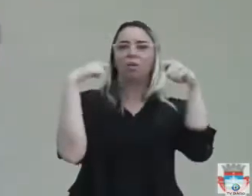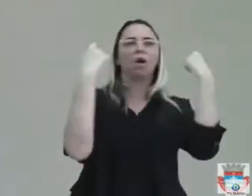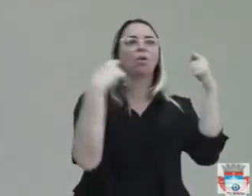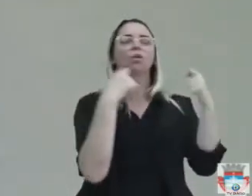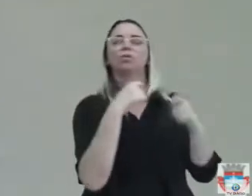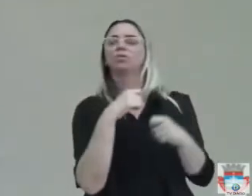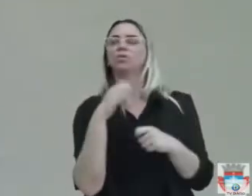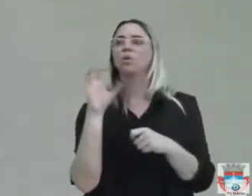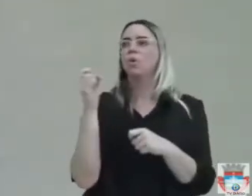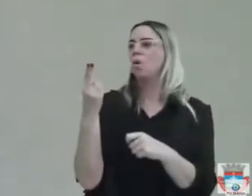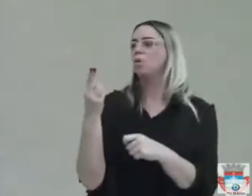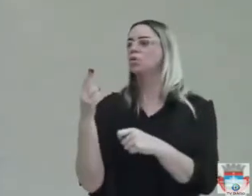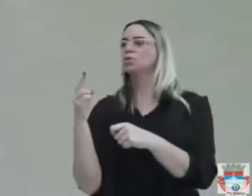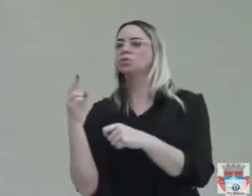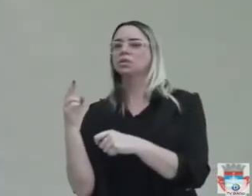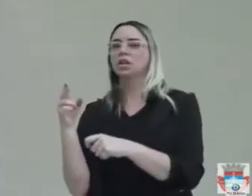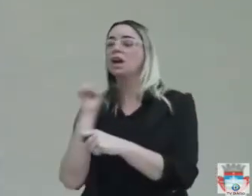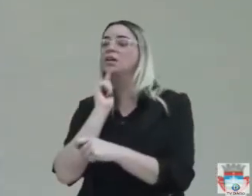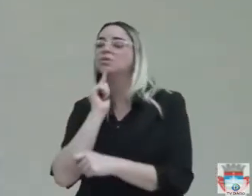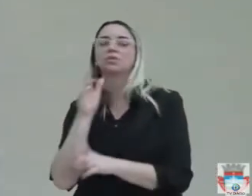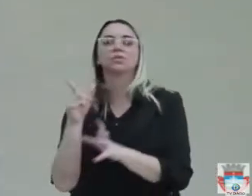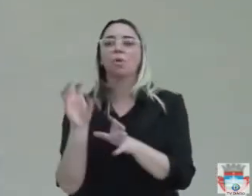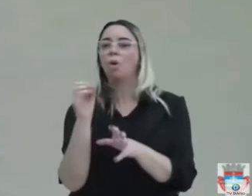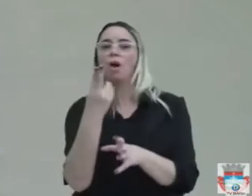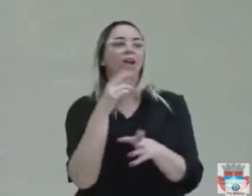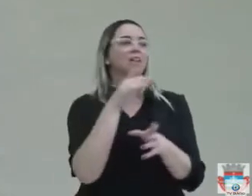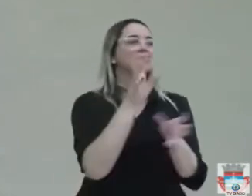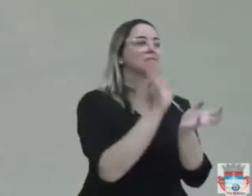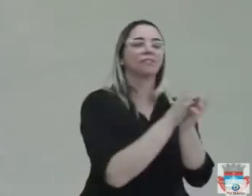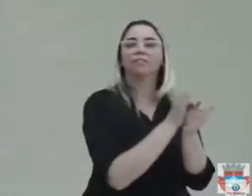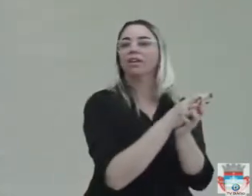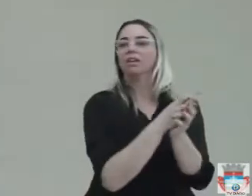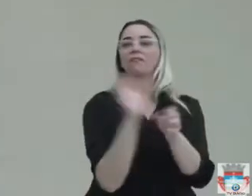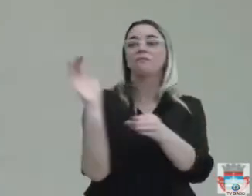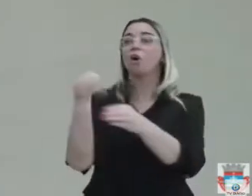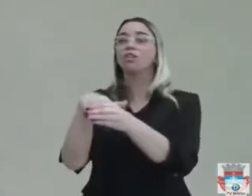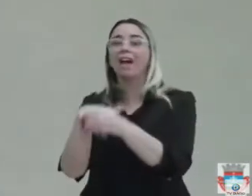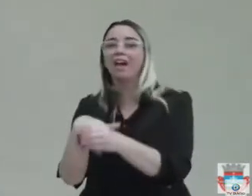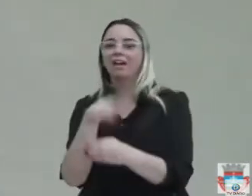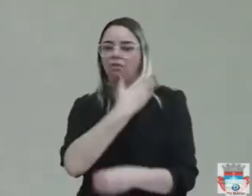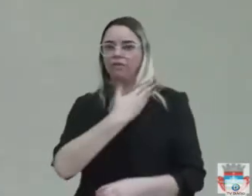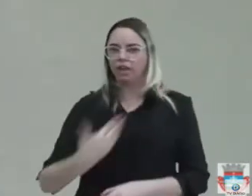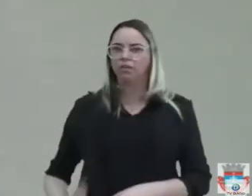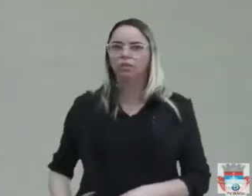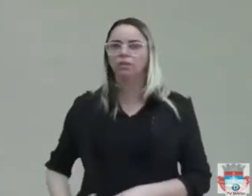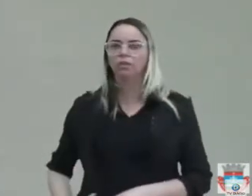do Moura ou em algum hospital de Recife, não pode votar num governador desse?